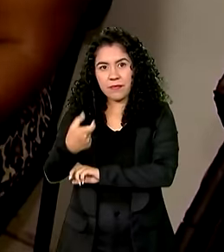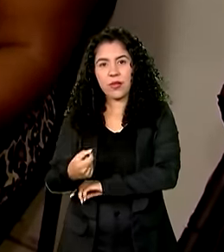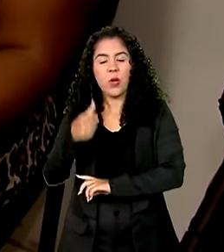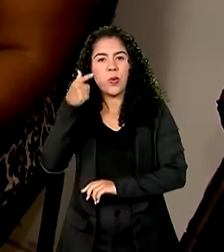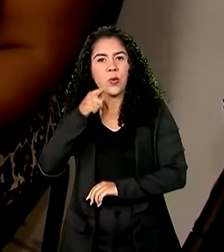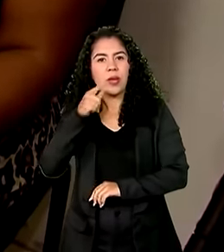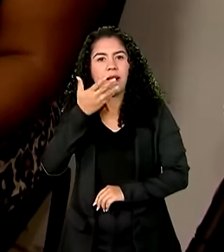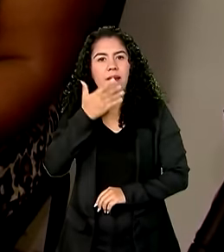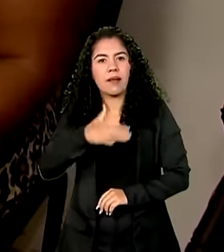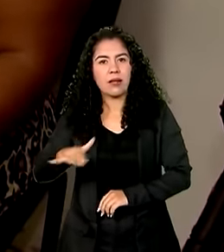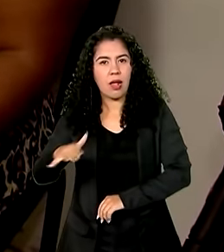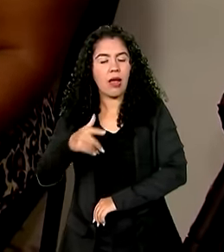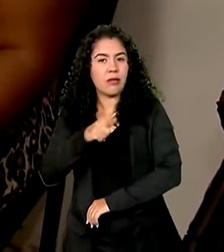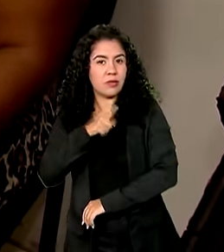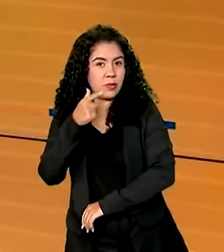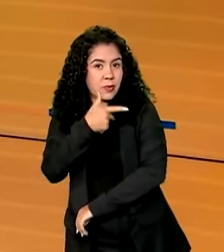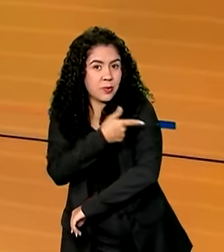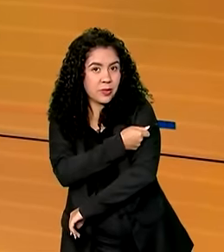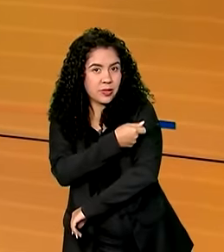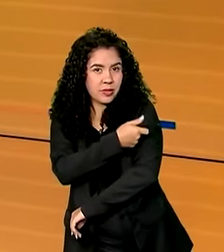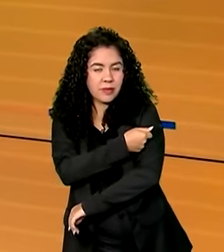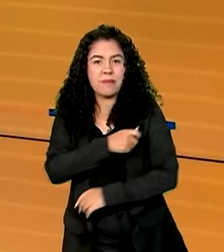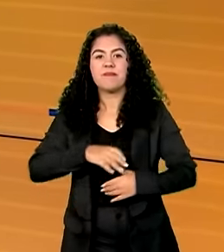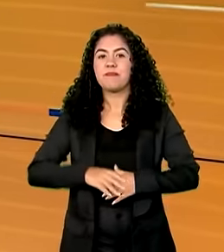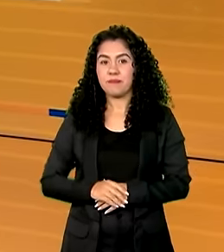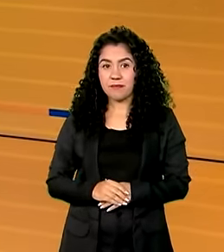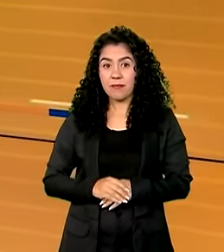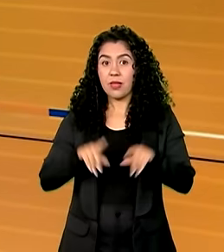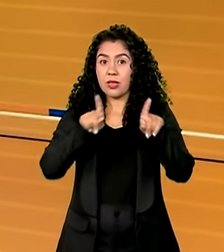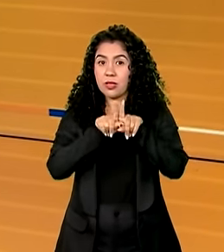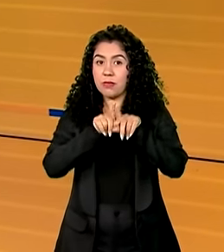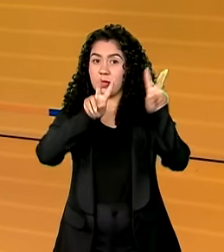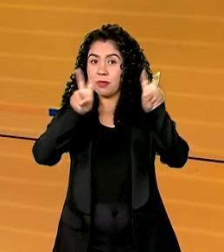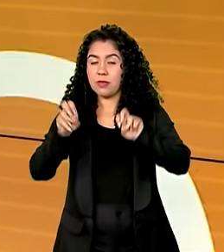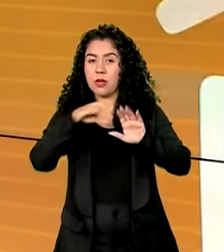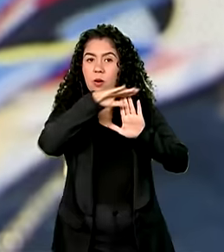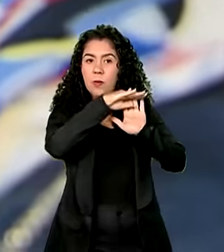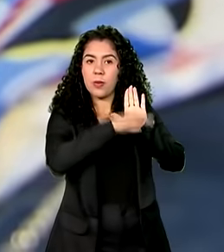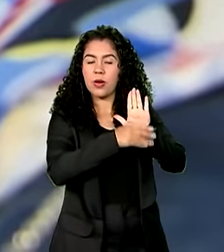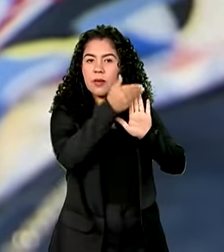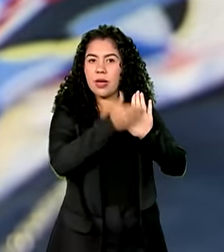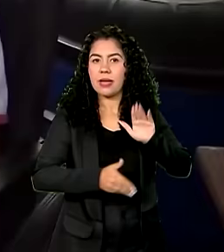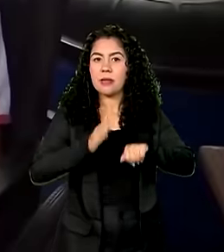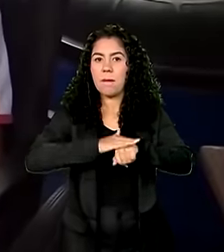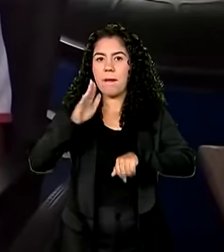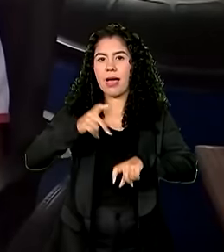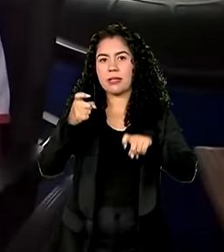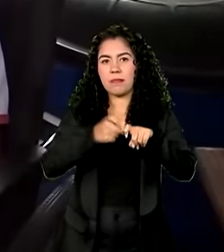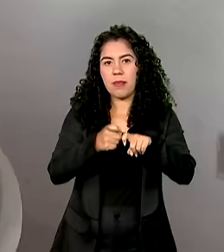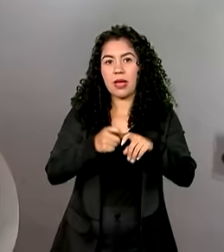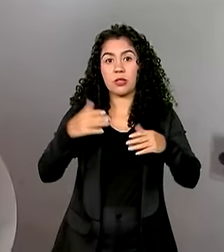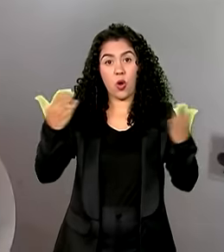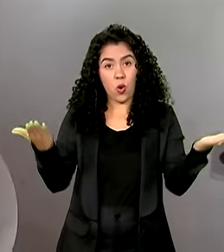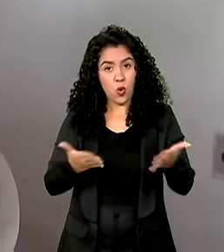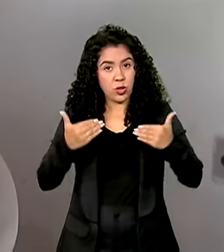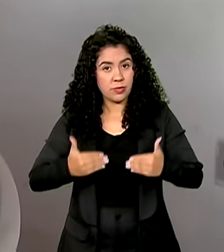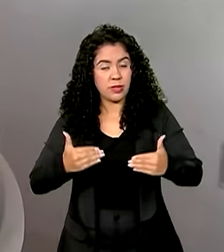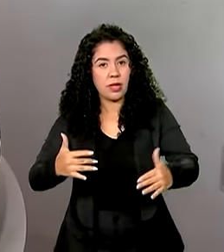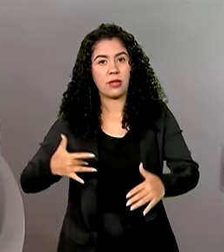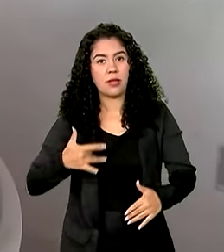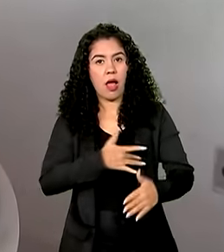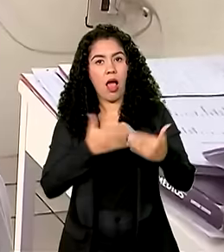crianças não vacinadas no mundo. Mais médicos. O Ministério da Saúde abre hoje inscrições para 196